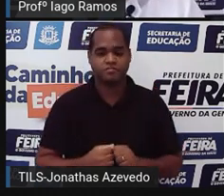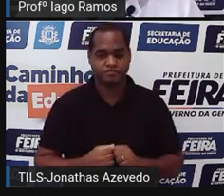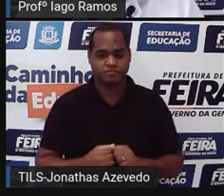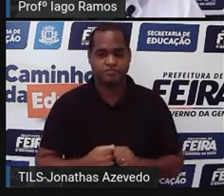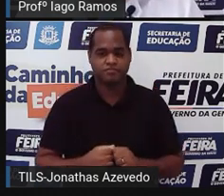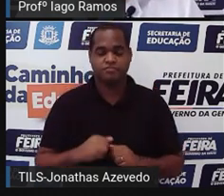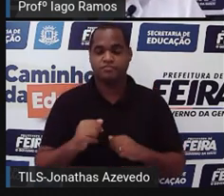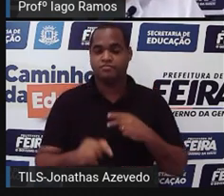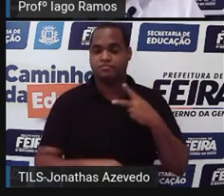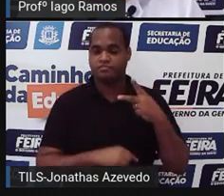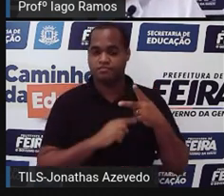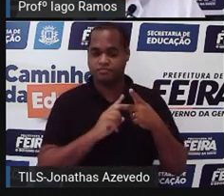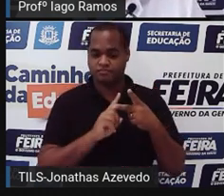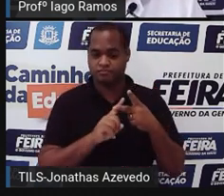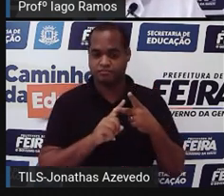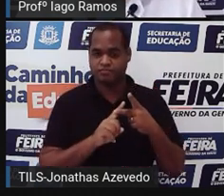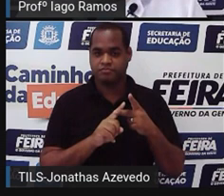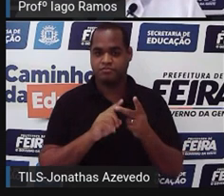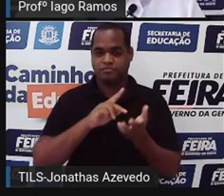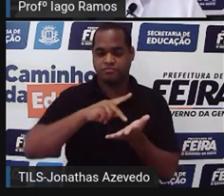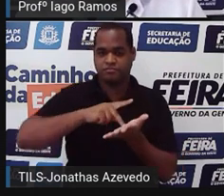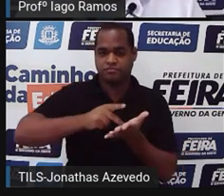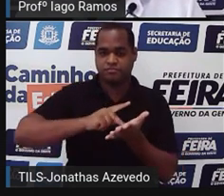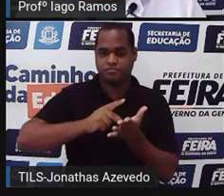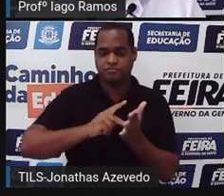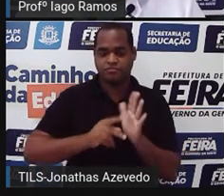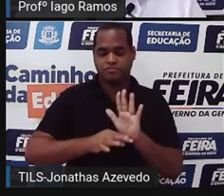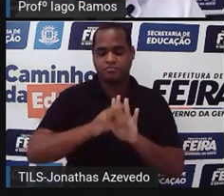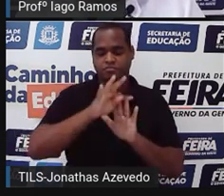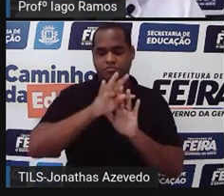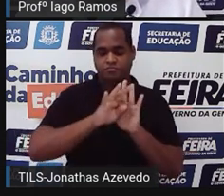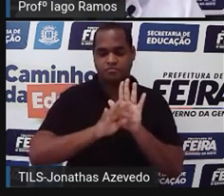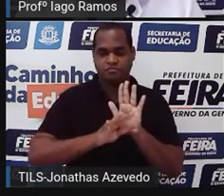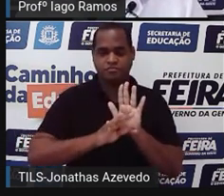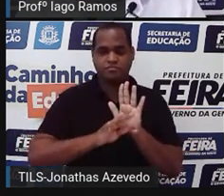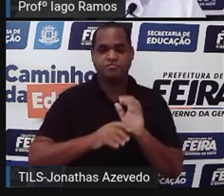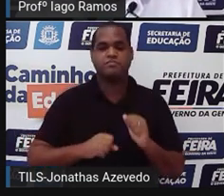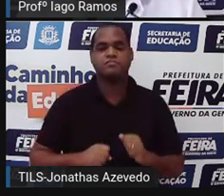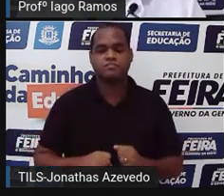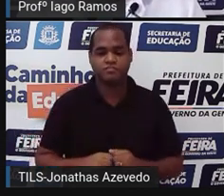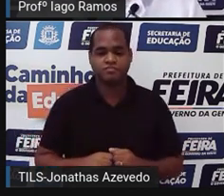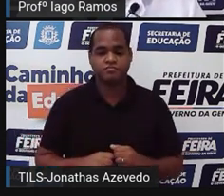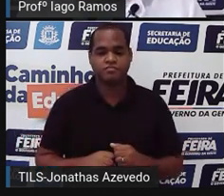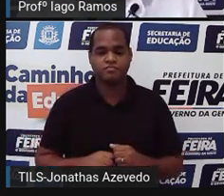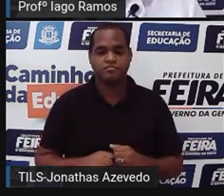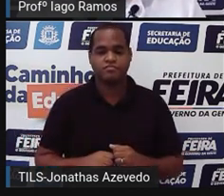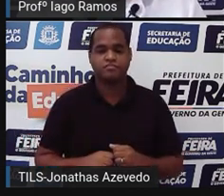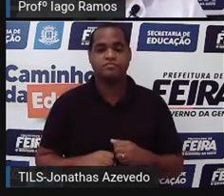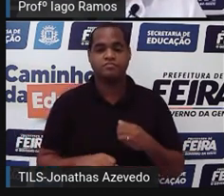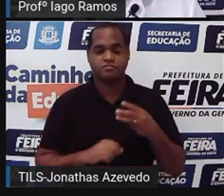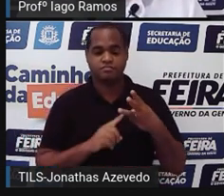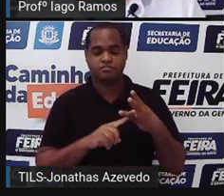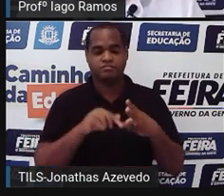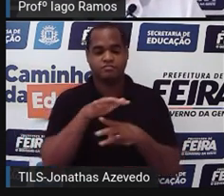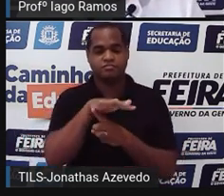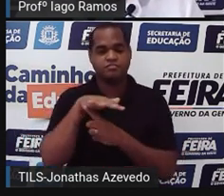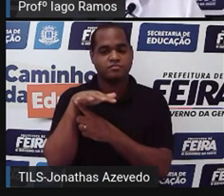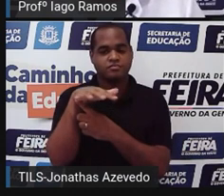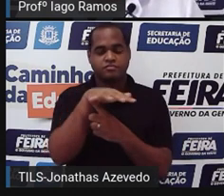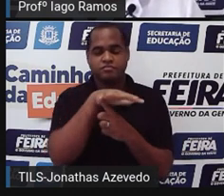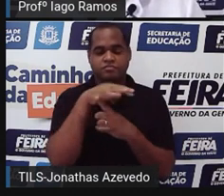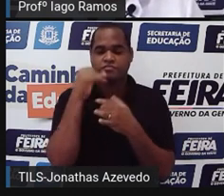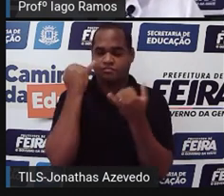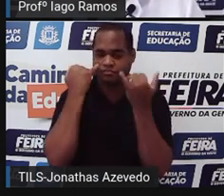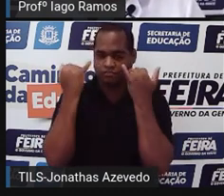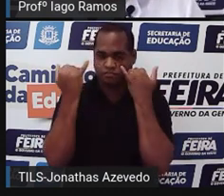é o que está no item B, geométricas e textuais, ou é o que está no item C, espaciais